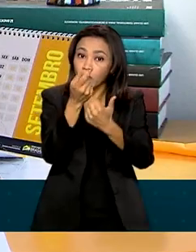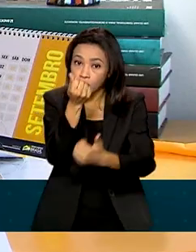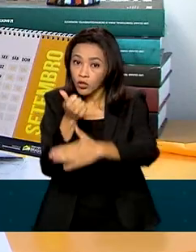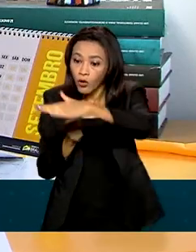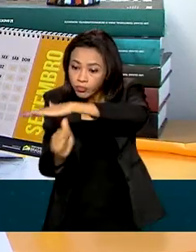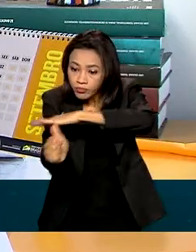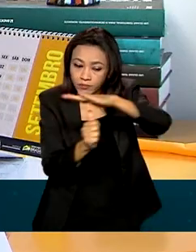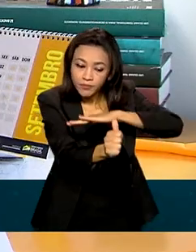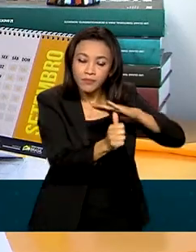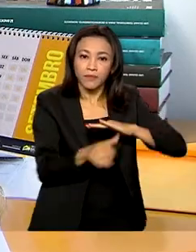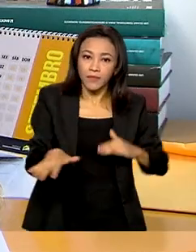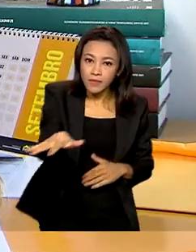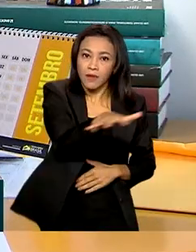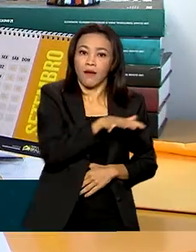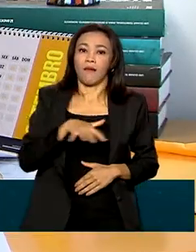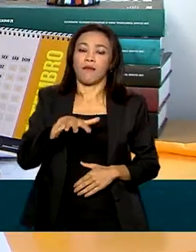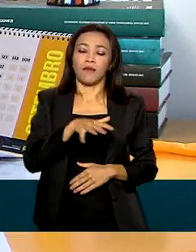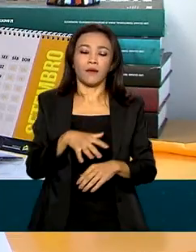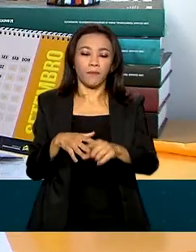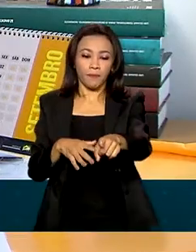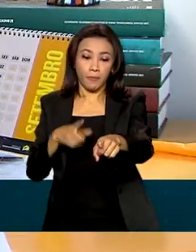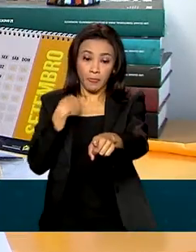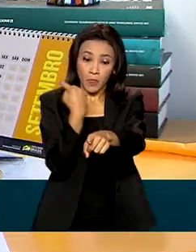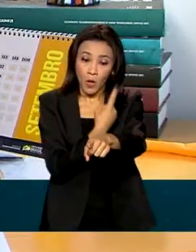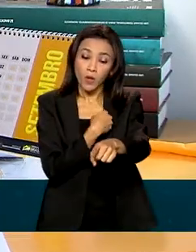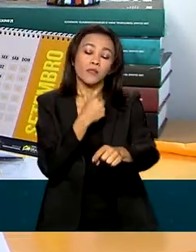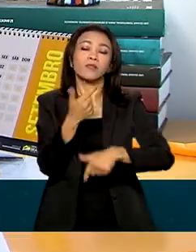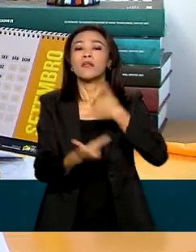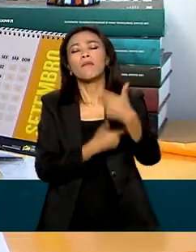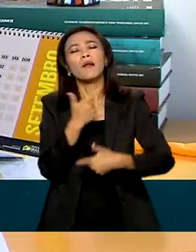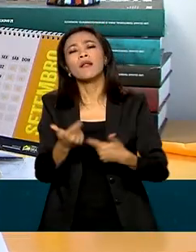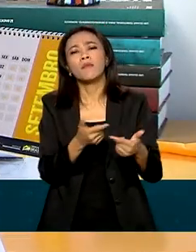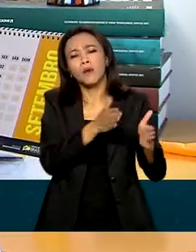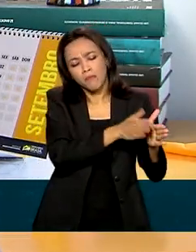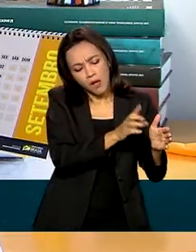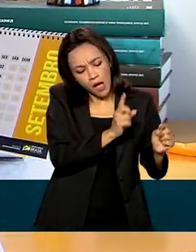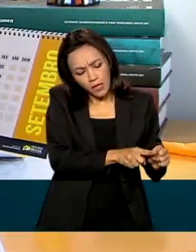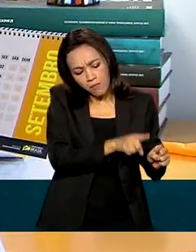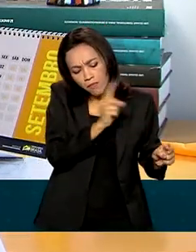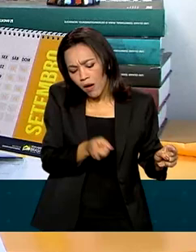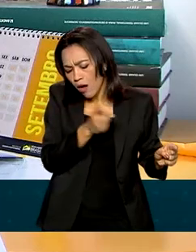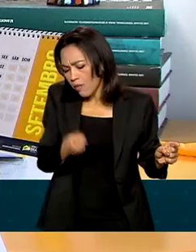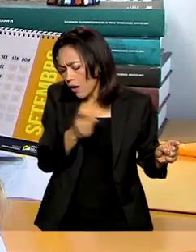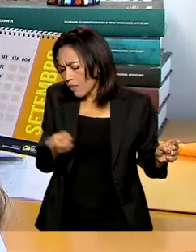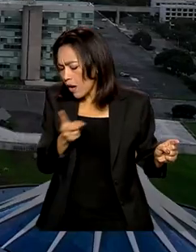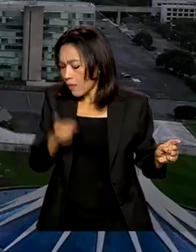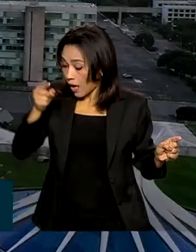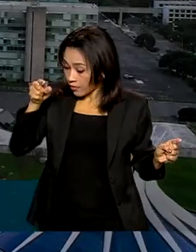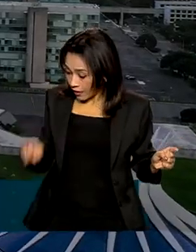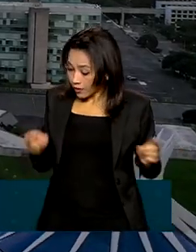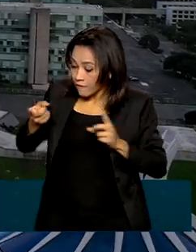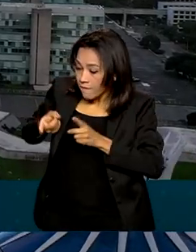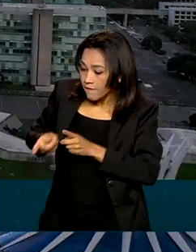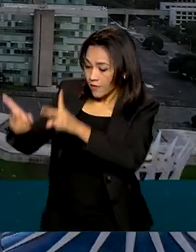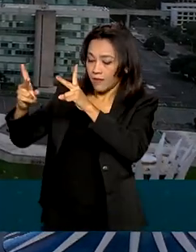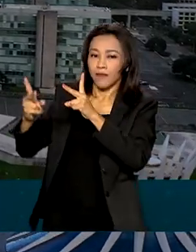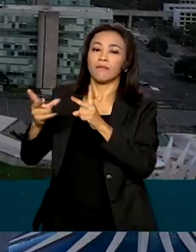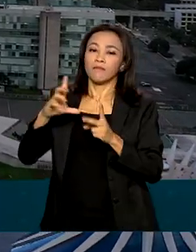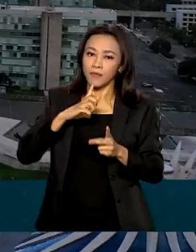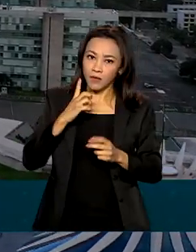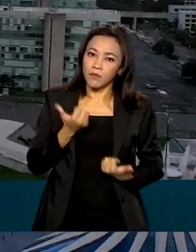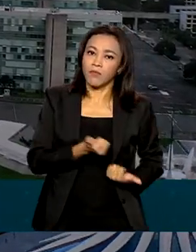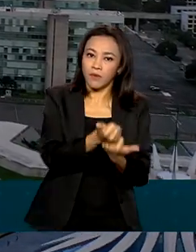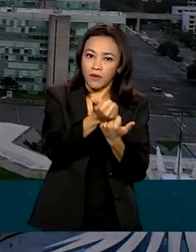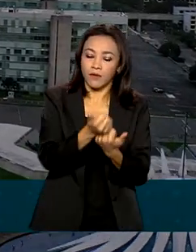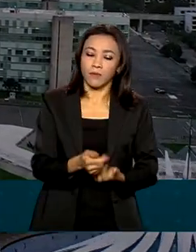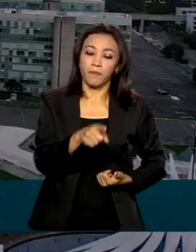A gente atua em todos os elos da cadeia, até o acesso à comercialização. Uma parceria entre